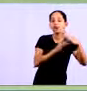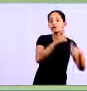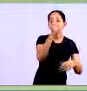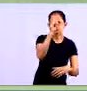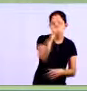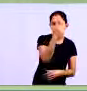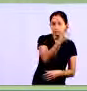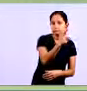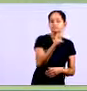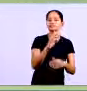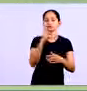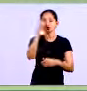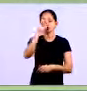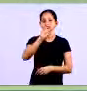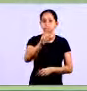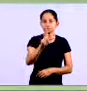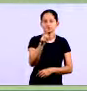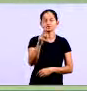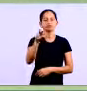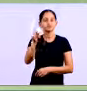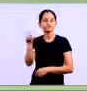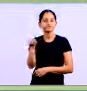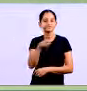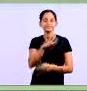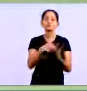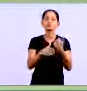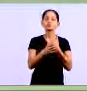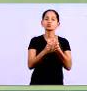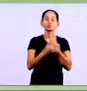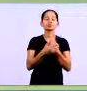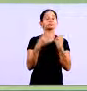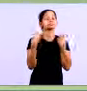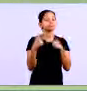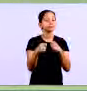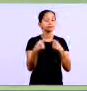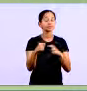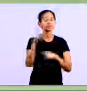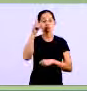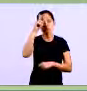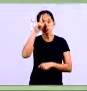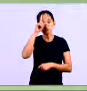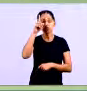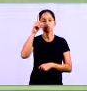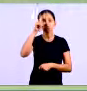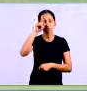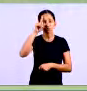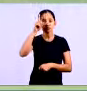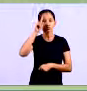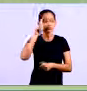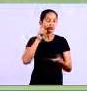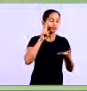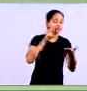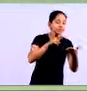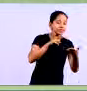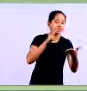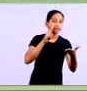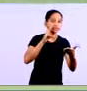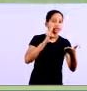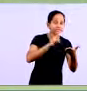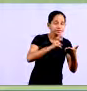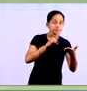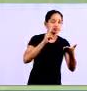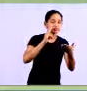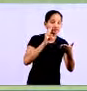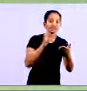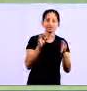amento das contas a receber deve ser feito diariamente no sentido de verificar se